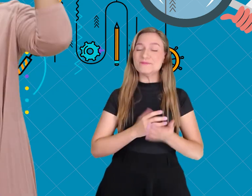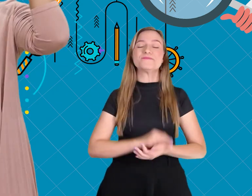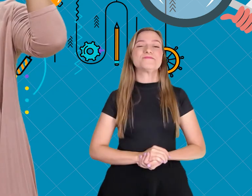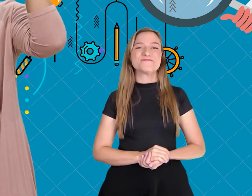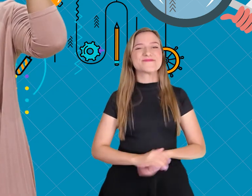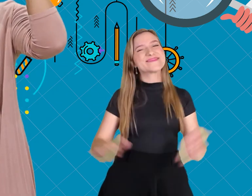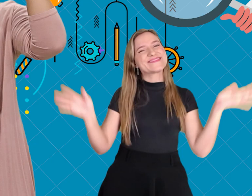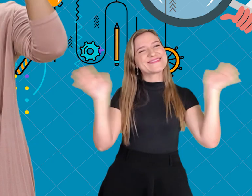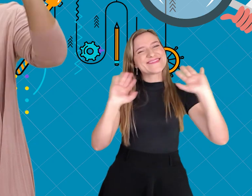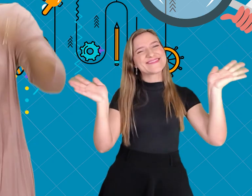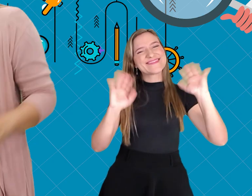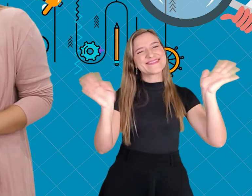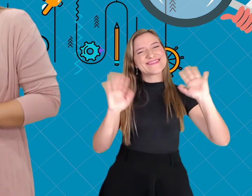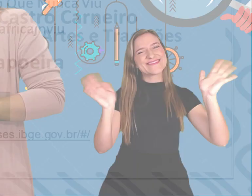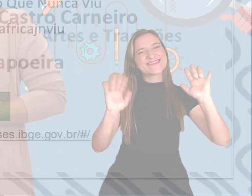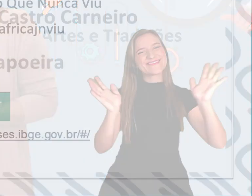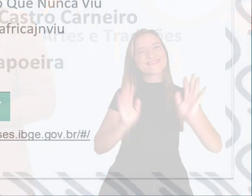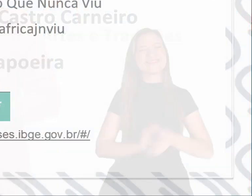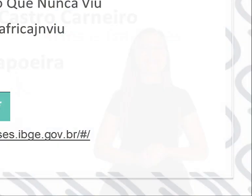Tchau, pessoal.